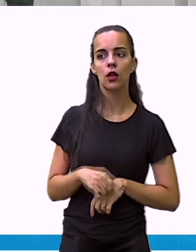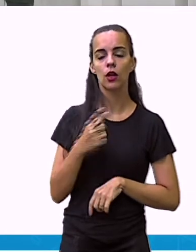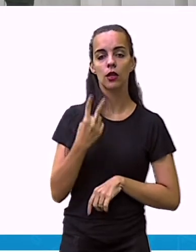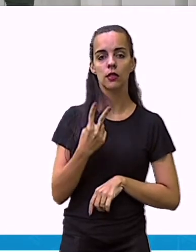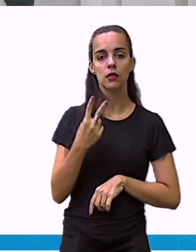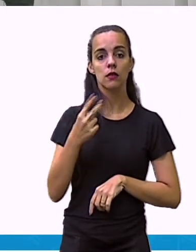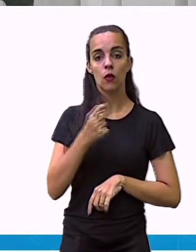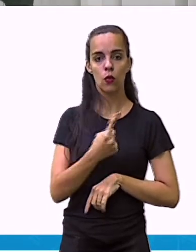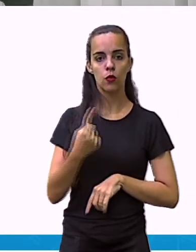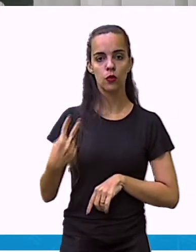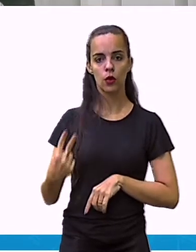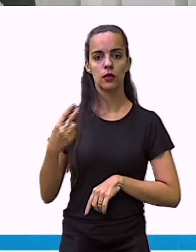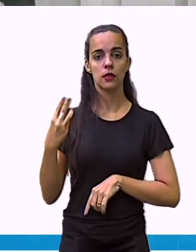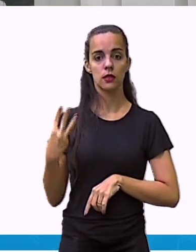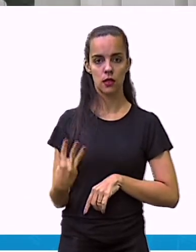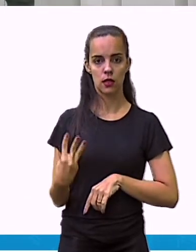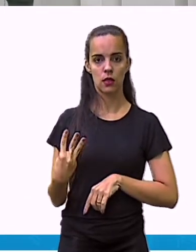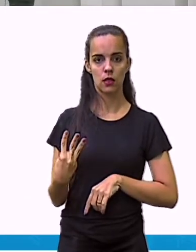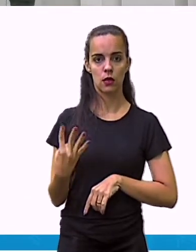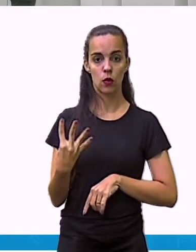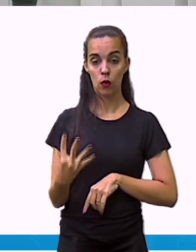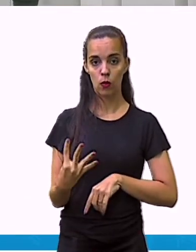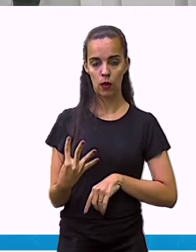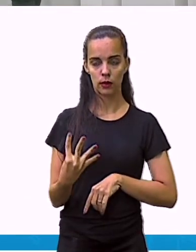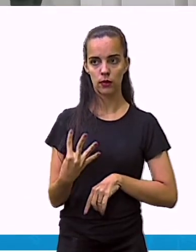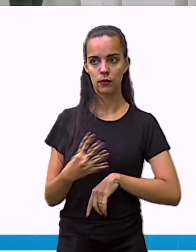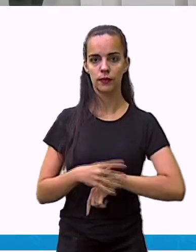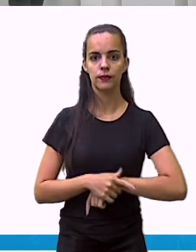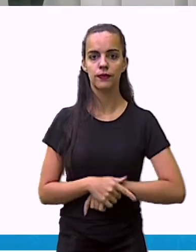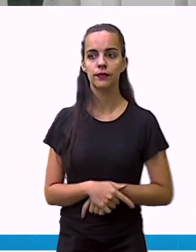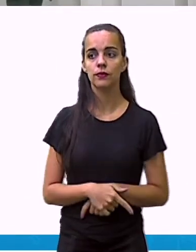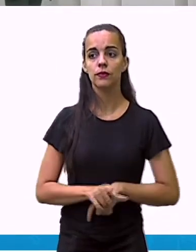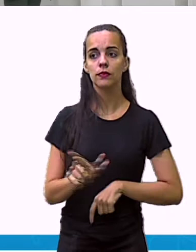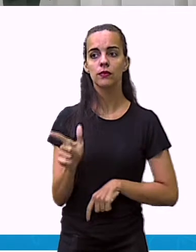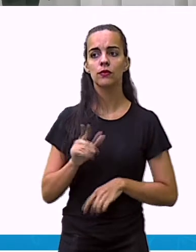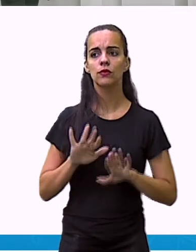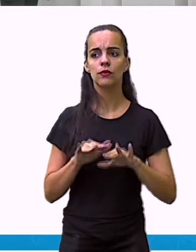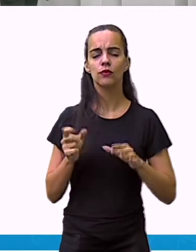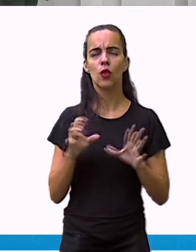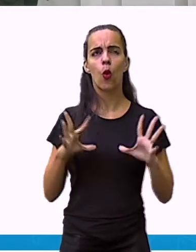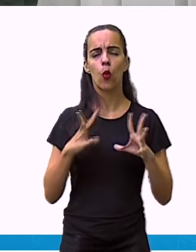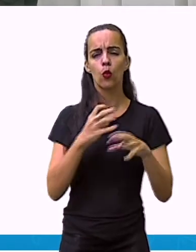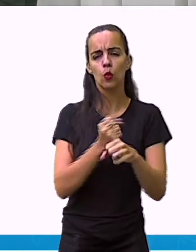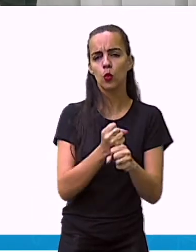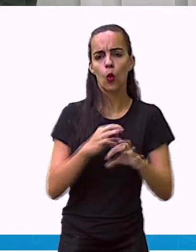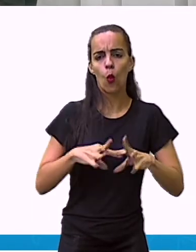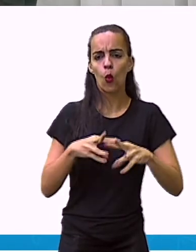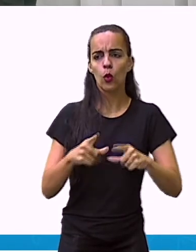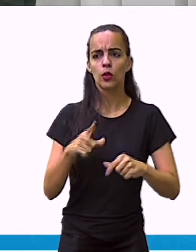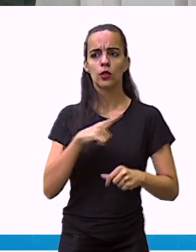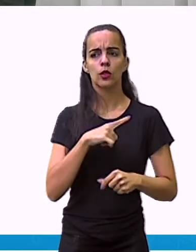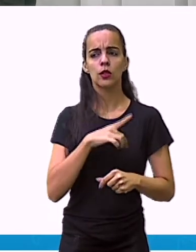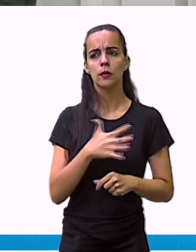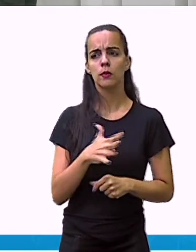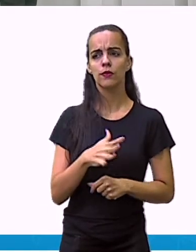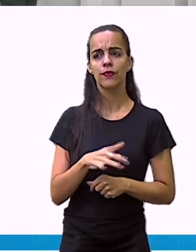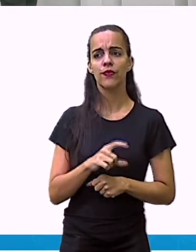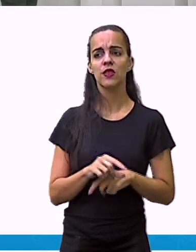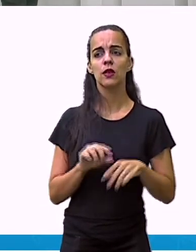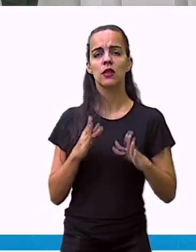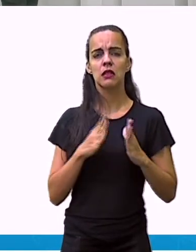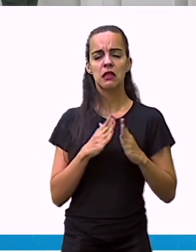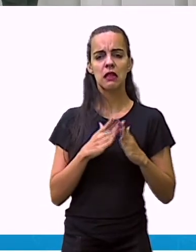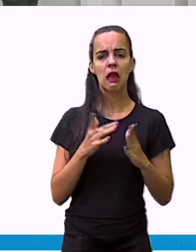dois, três e quatro. Então, ao todo, somando aqui, quem tem